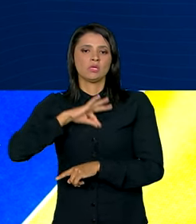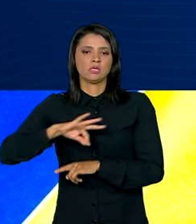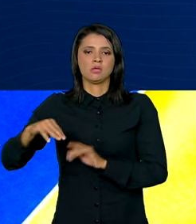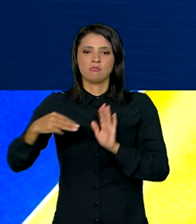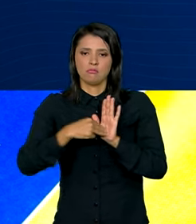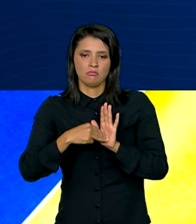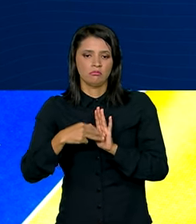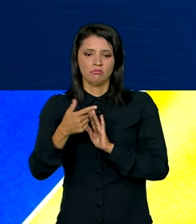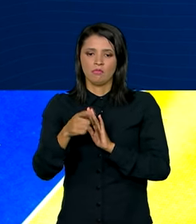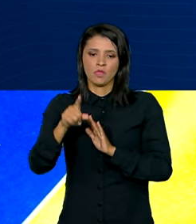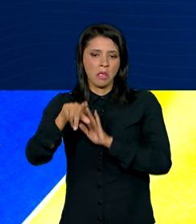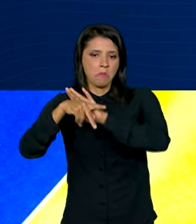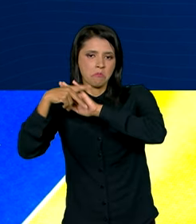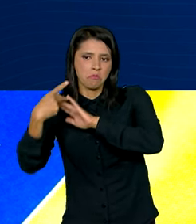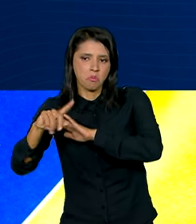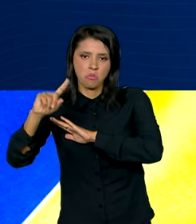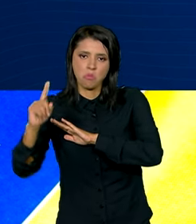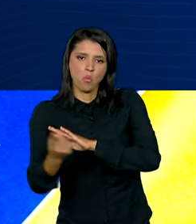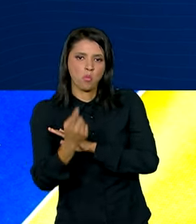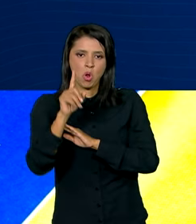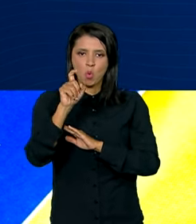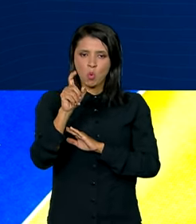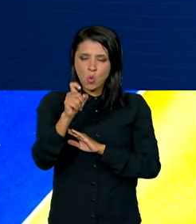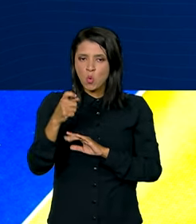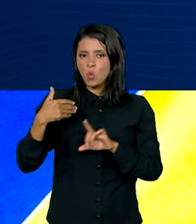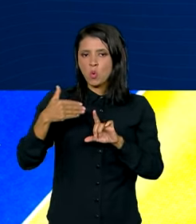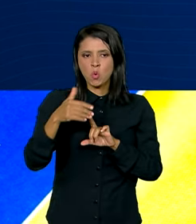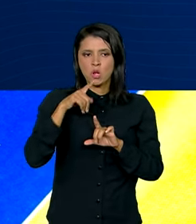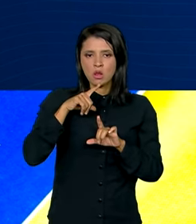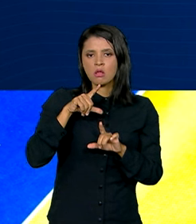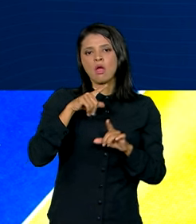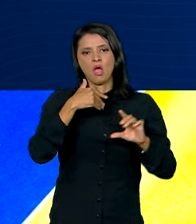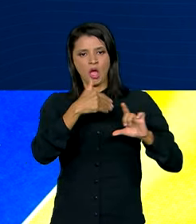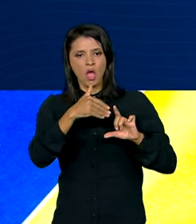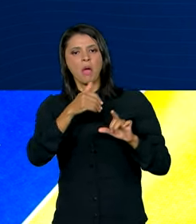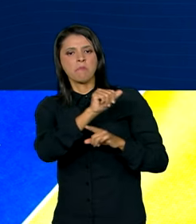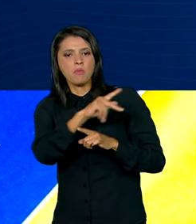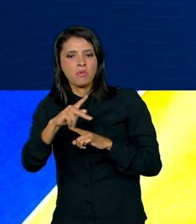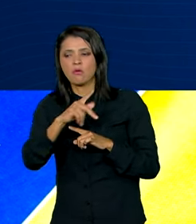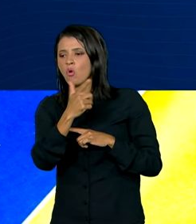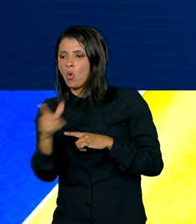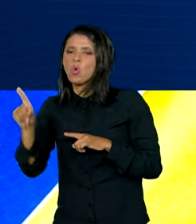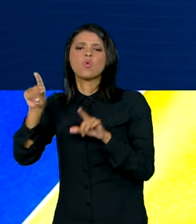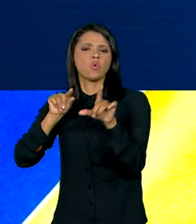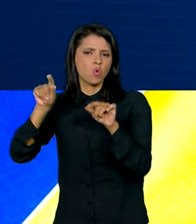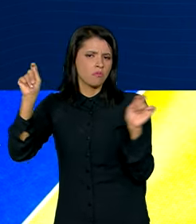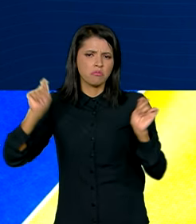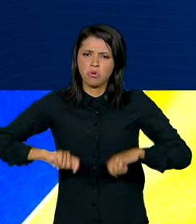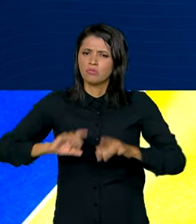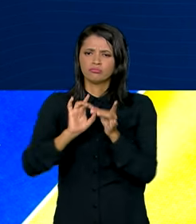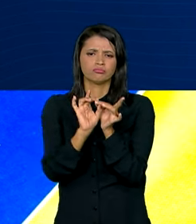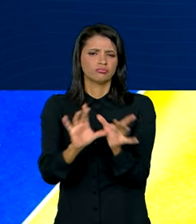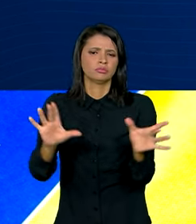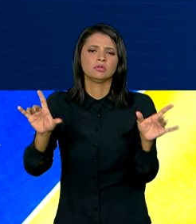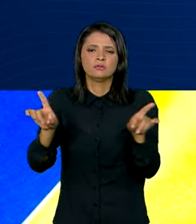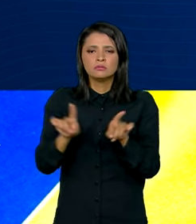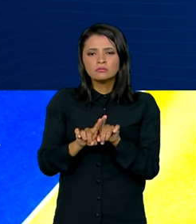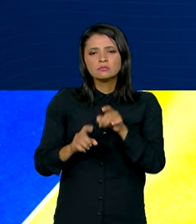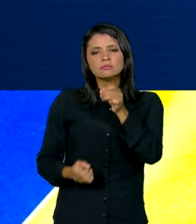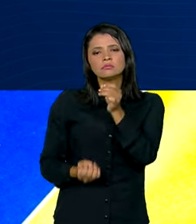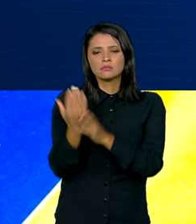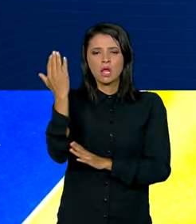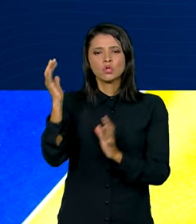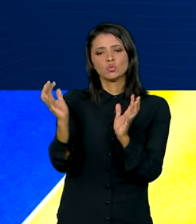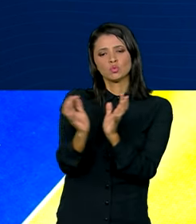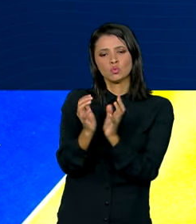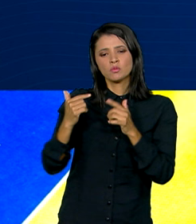Sem exclusividade, ou seja, o motorista poderá trabalhar em mais de uma plataforma. Também será criada a